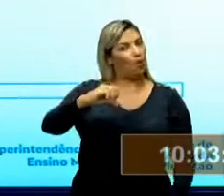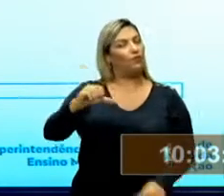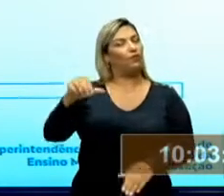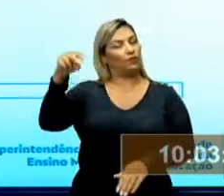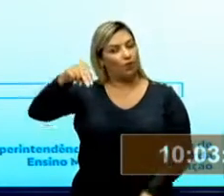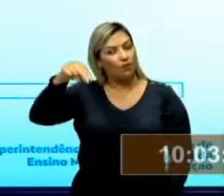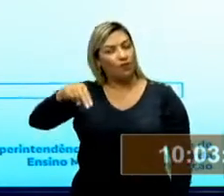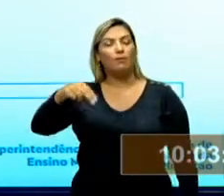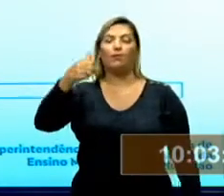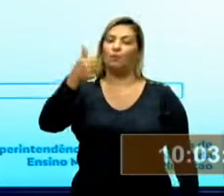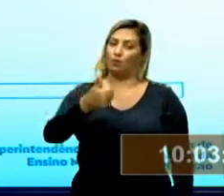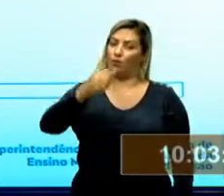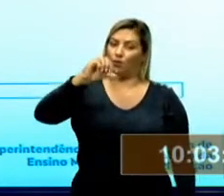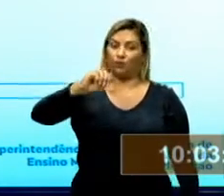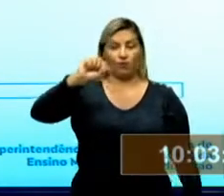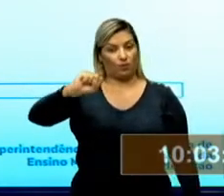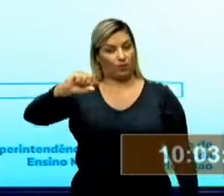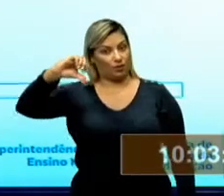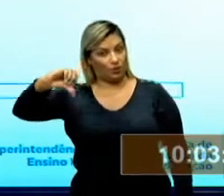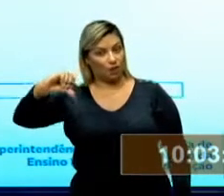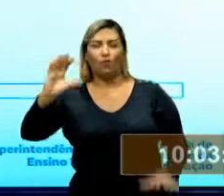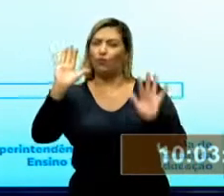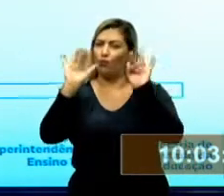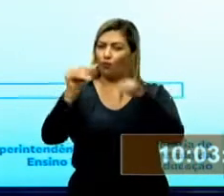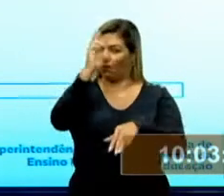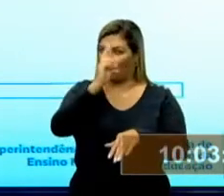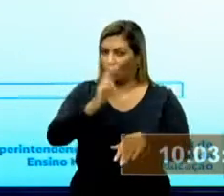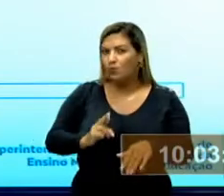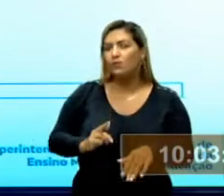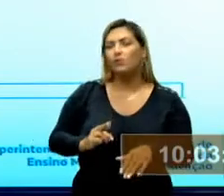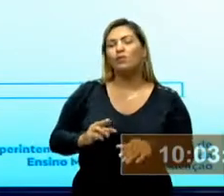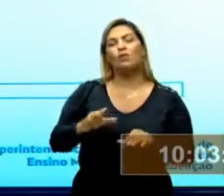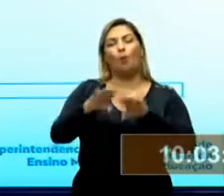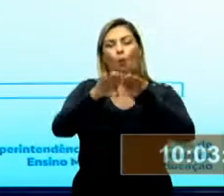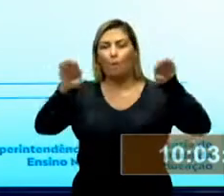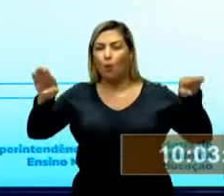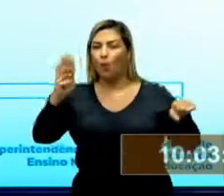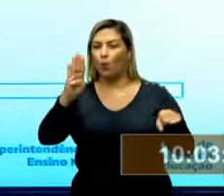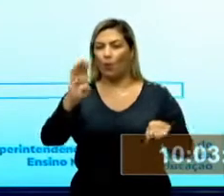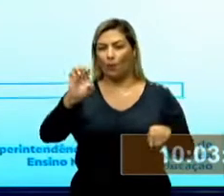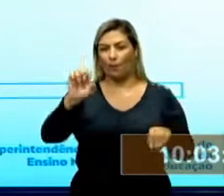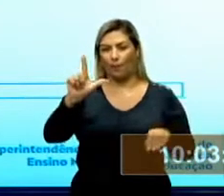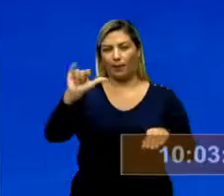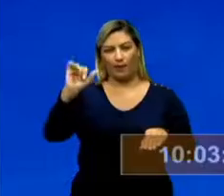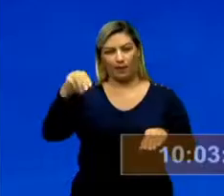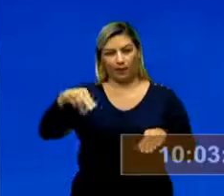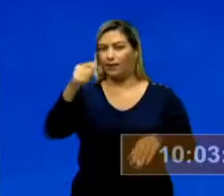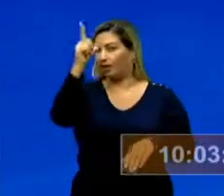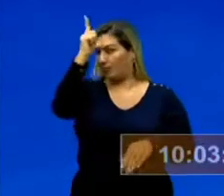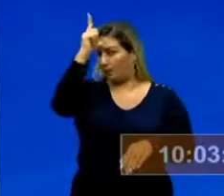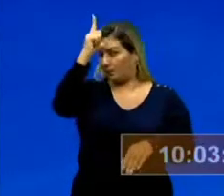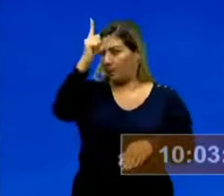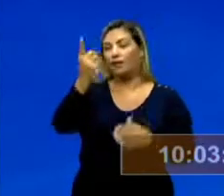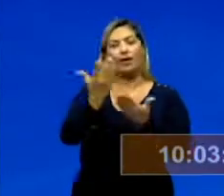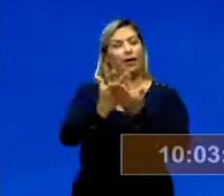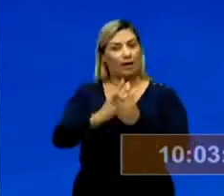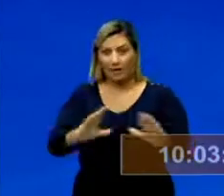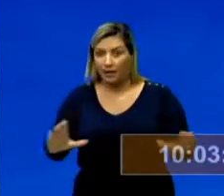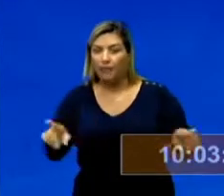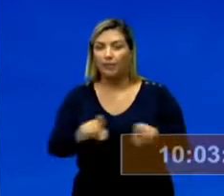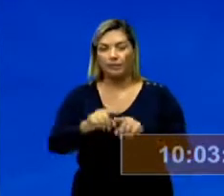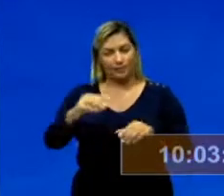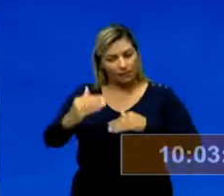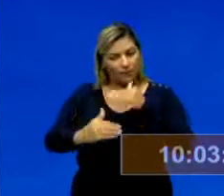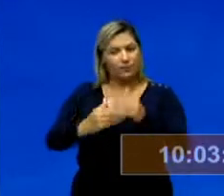1989 o fim da União Soviética, em 1991. Isso aqui é importantíssimo. O